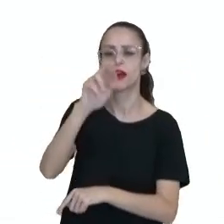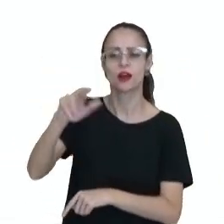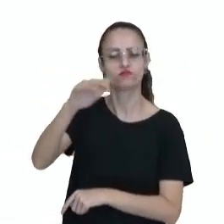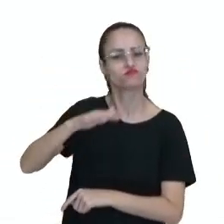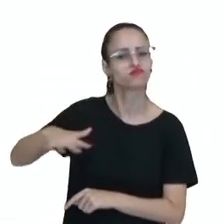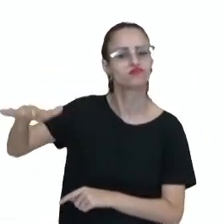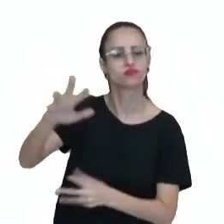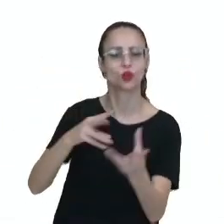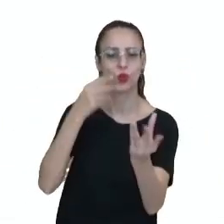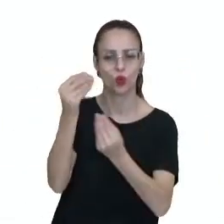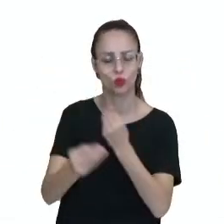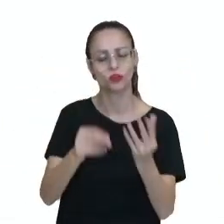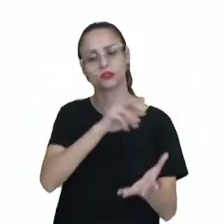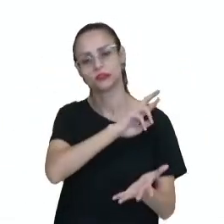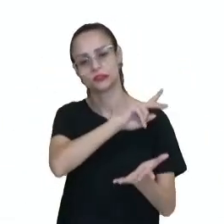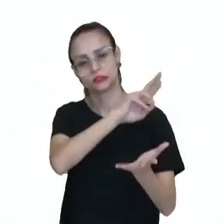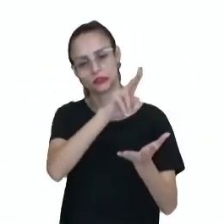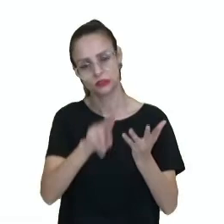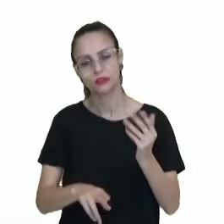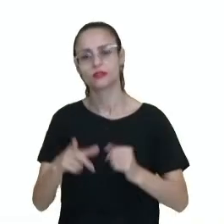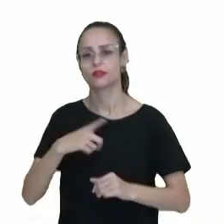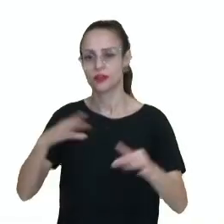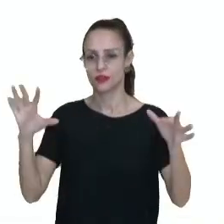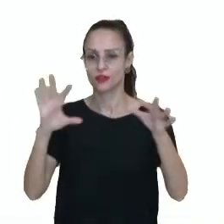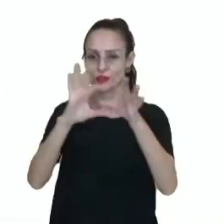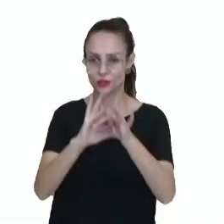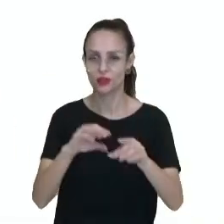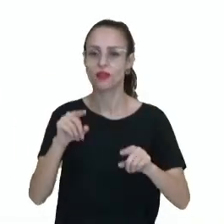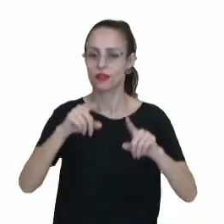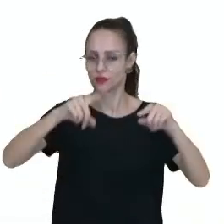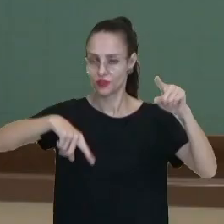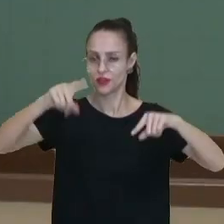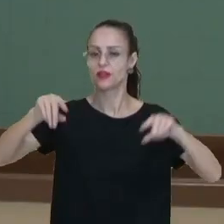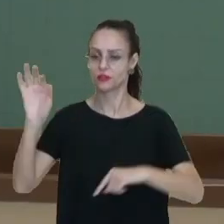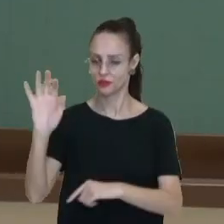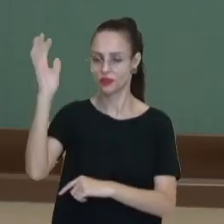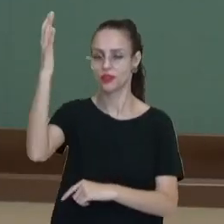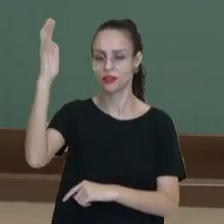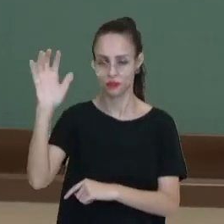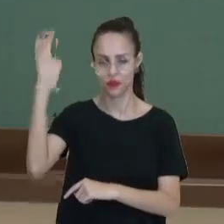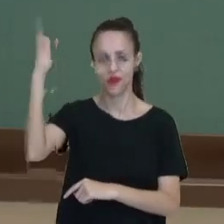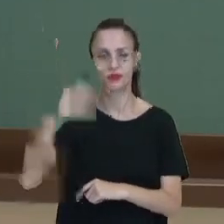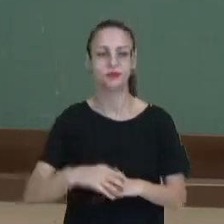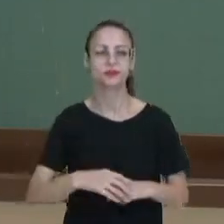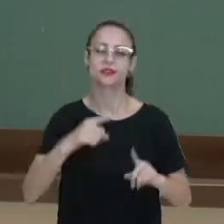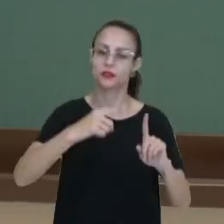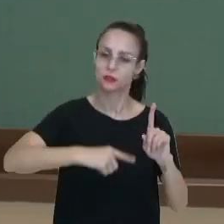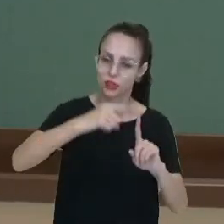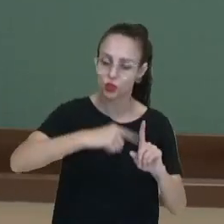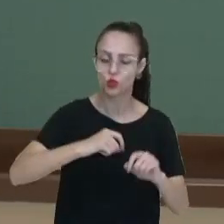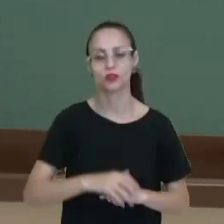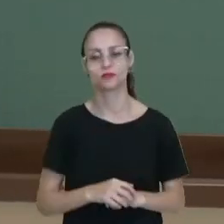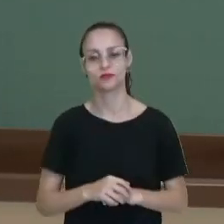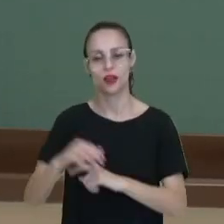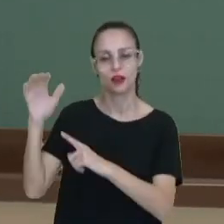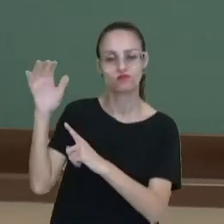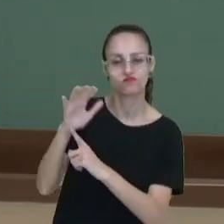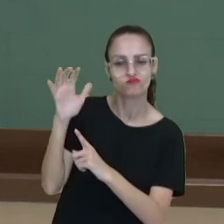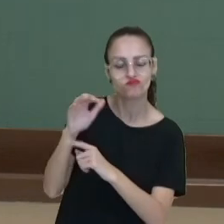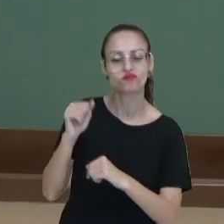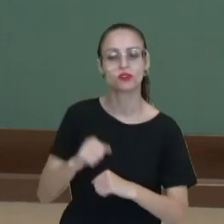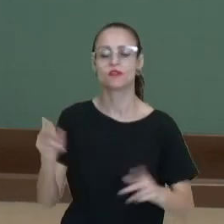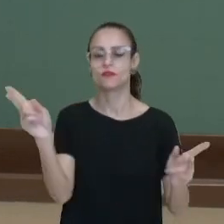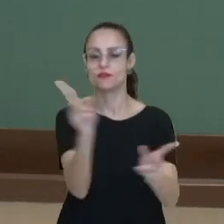Diferentes fatores, então, estão associados a essa variedade de climas. A temperatura, a pressão atmosférica,